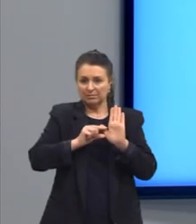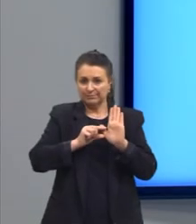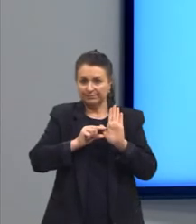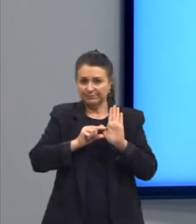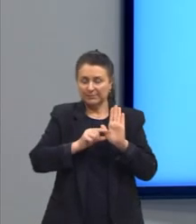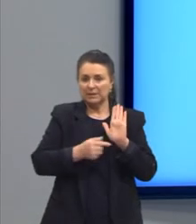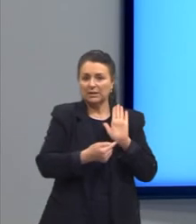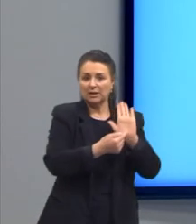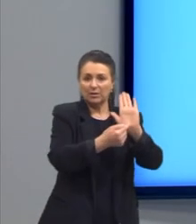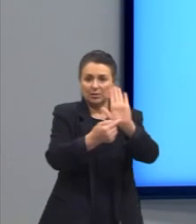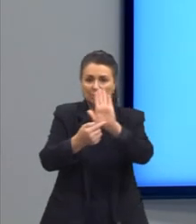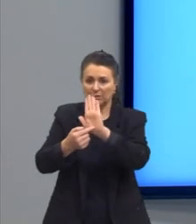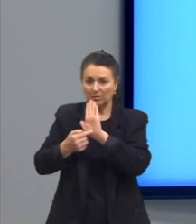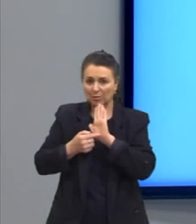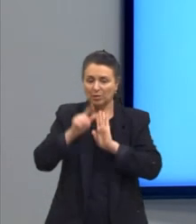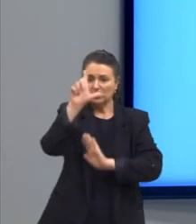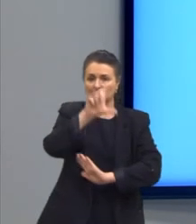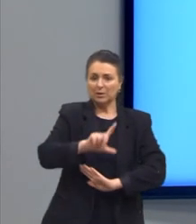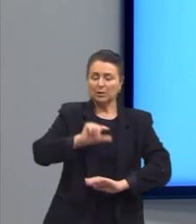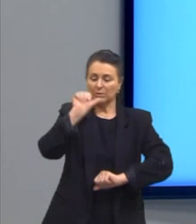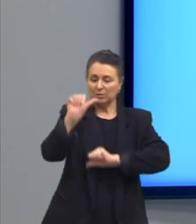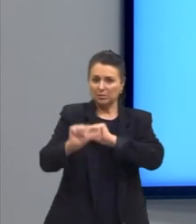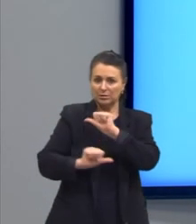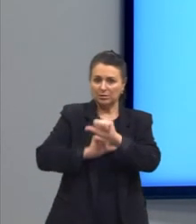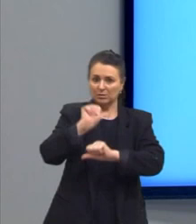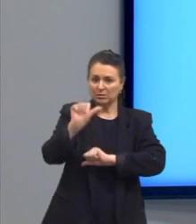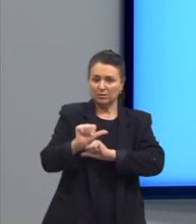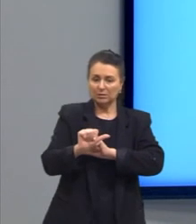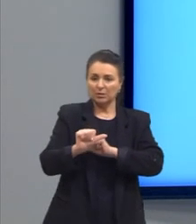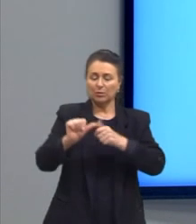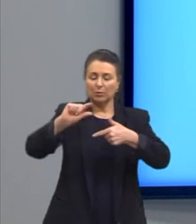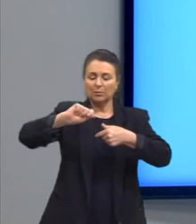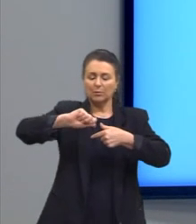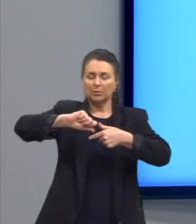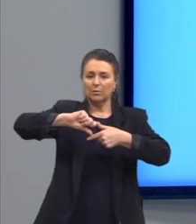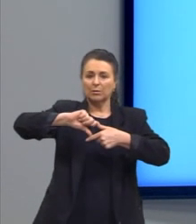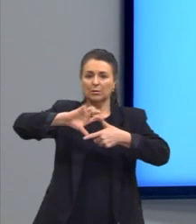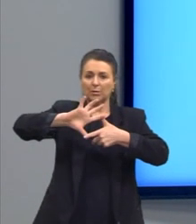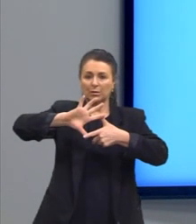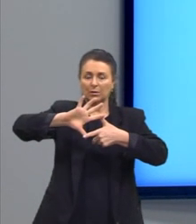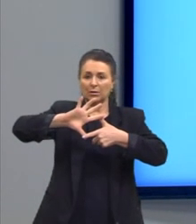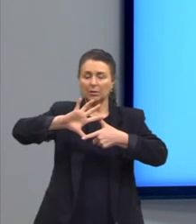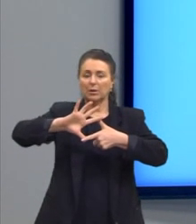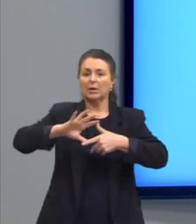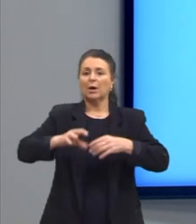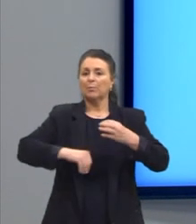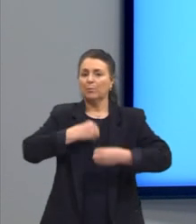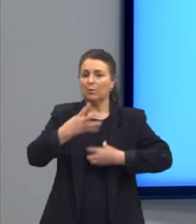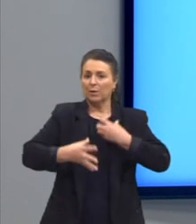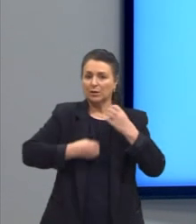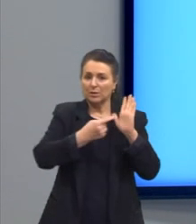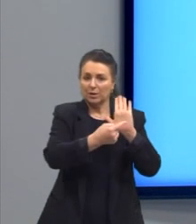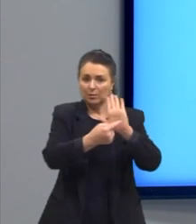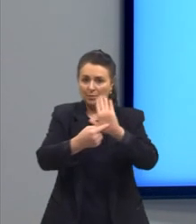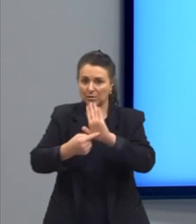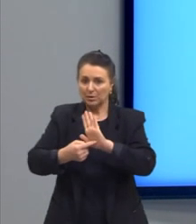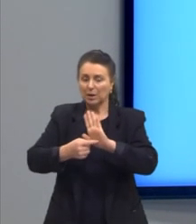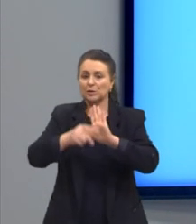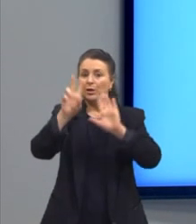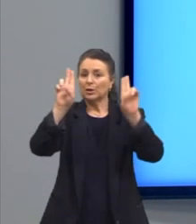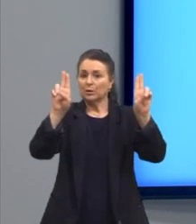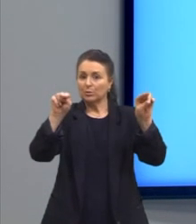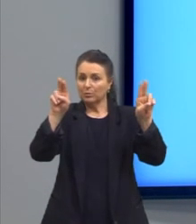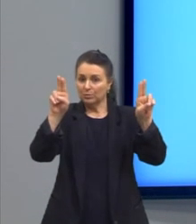aspectos de uma literatura de transição designada como pré-modernista. E com relação à poética e abordagem temática presentes no soneto,